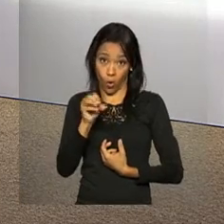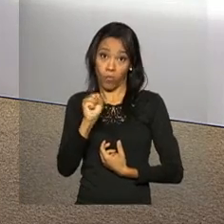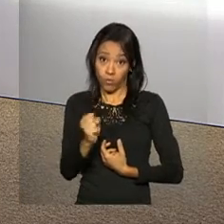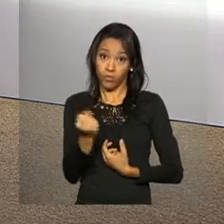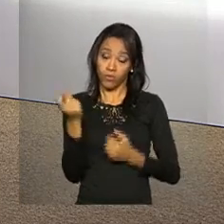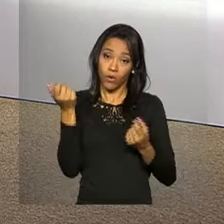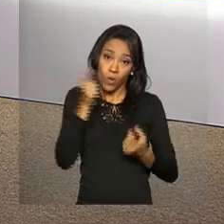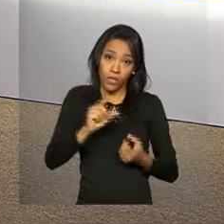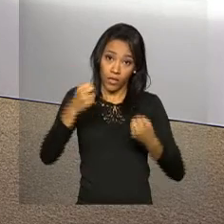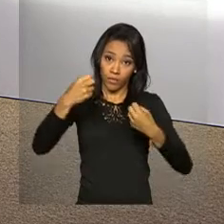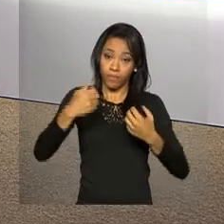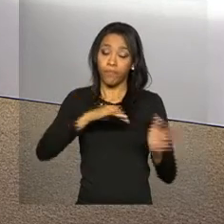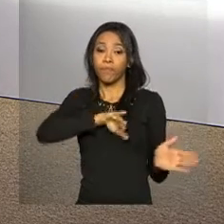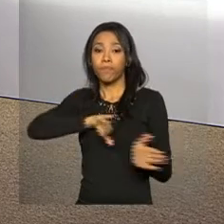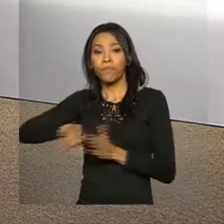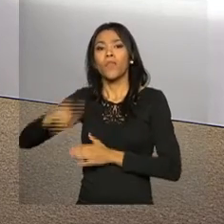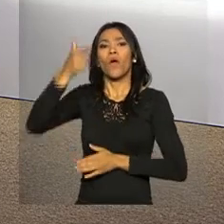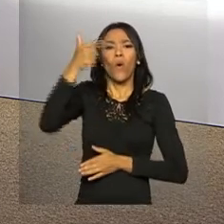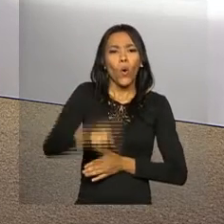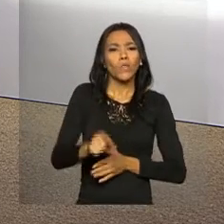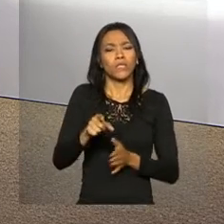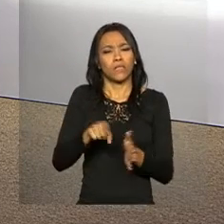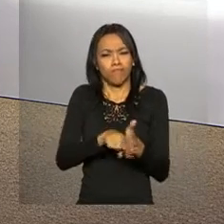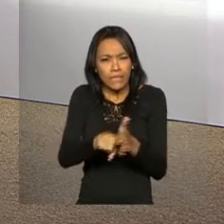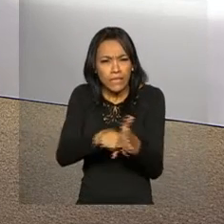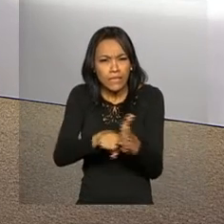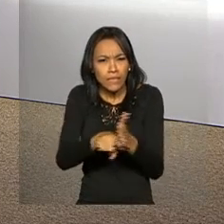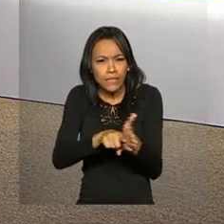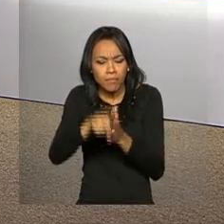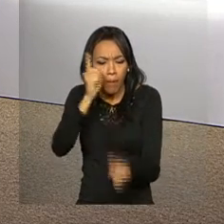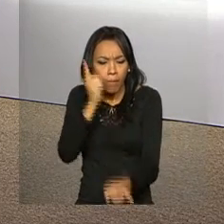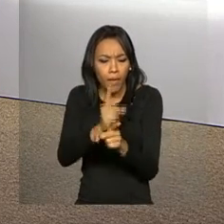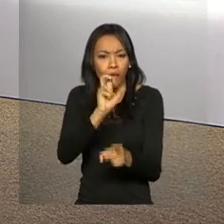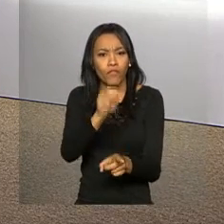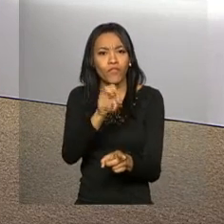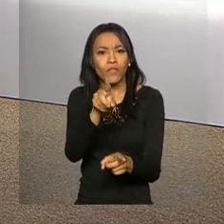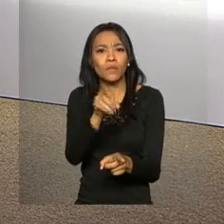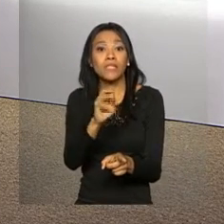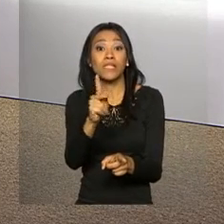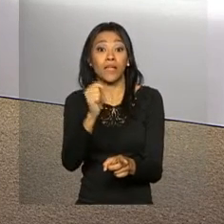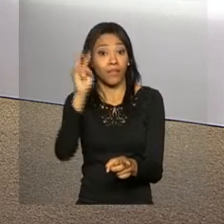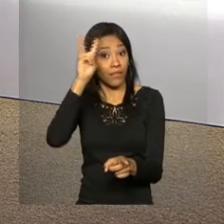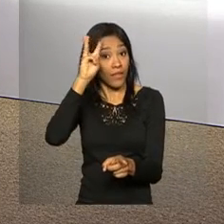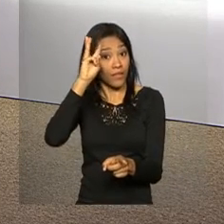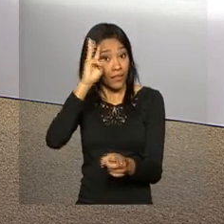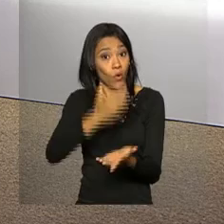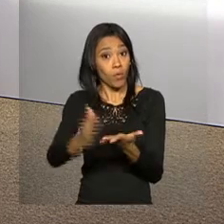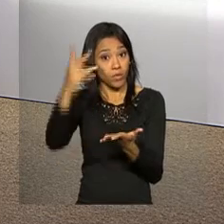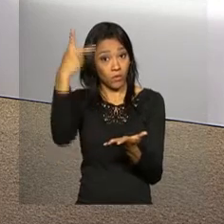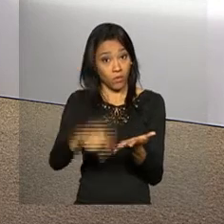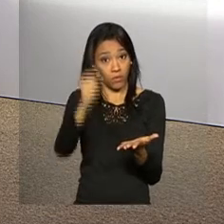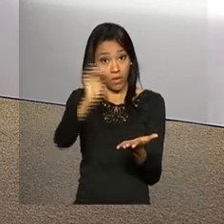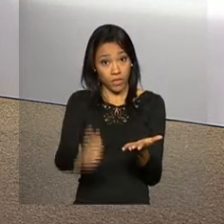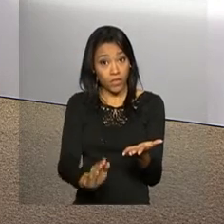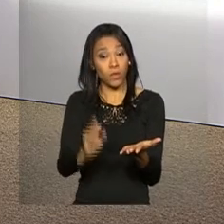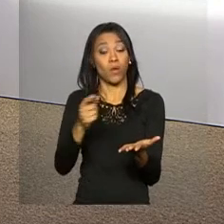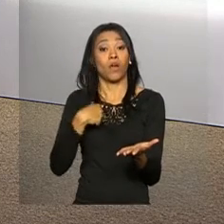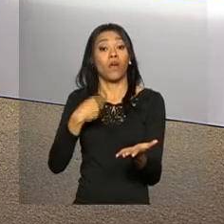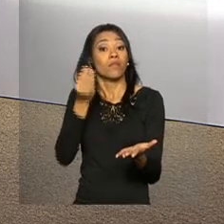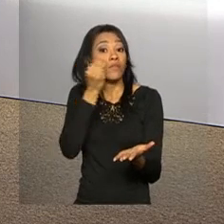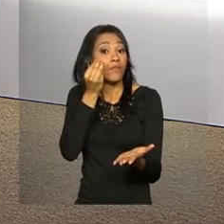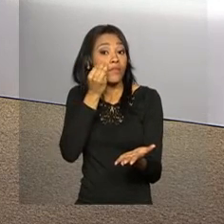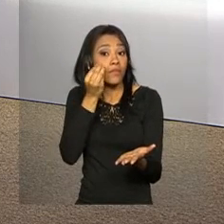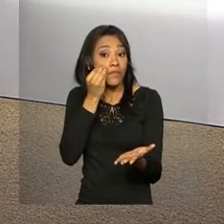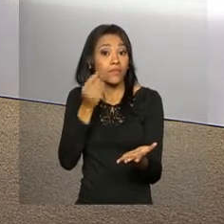parceria internacional para pesquisar o Zika vírus começou nesta terça-feira aqui no Brasil. Técnicos do Centro de Controle e Prevenção de